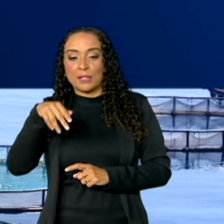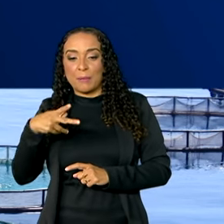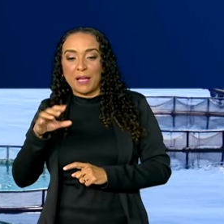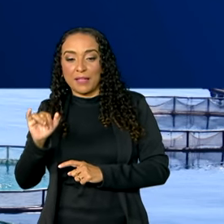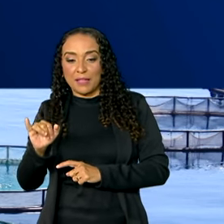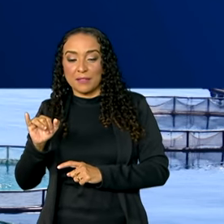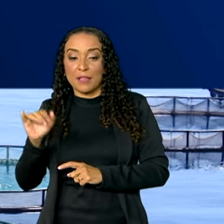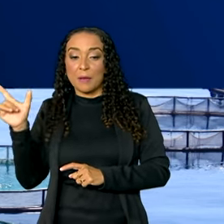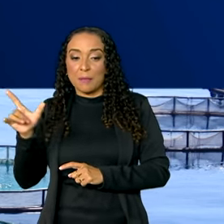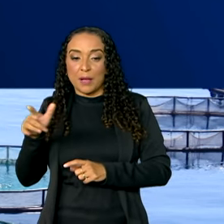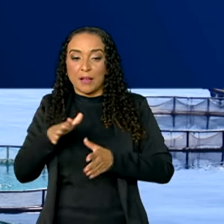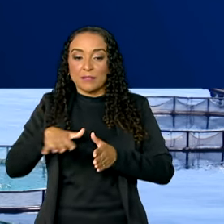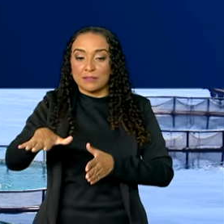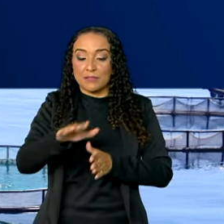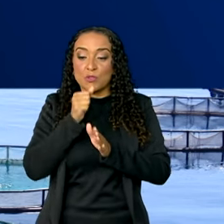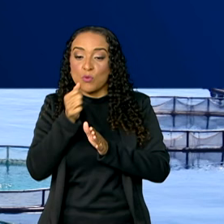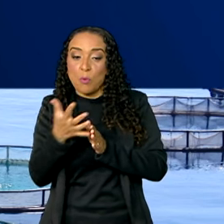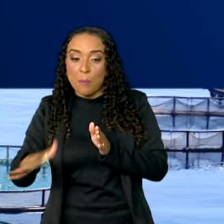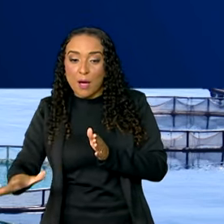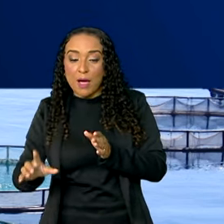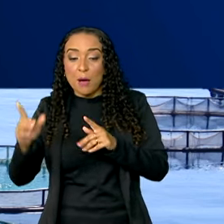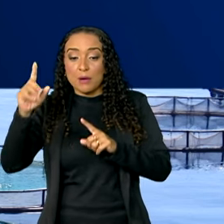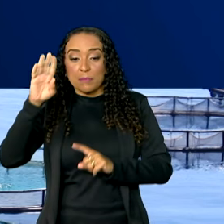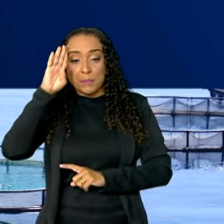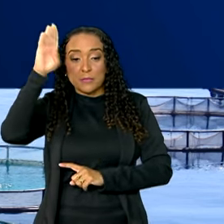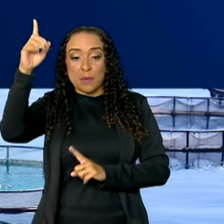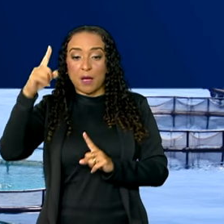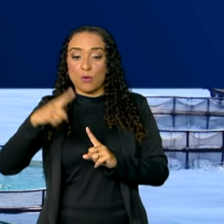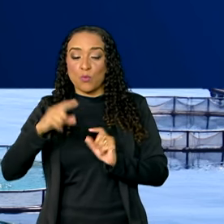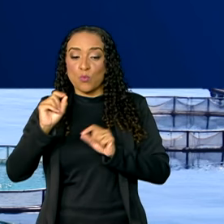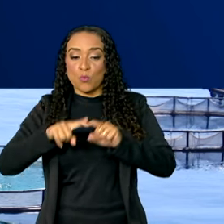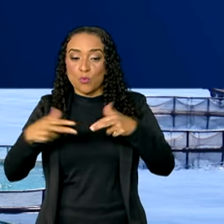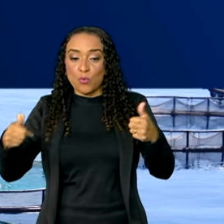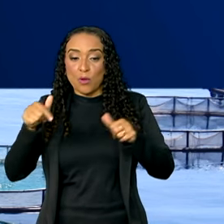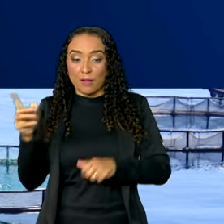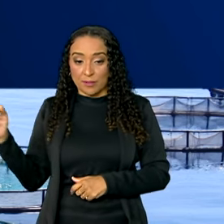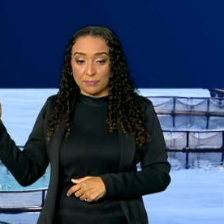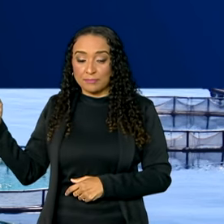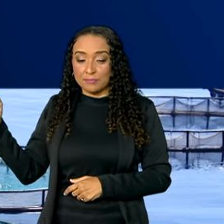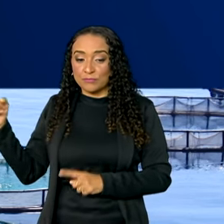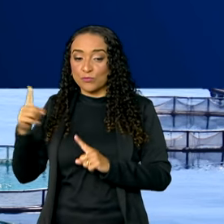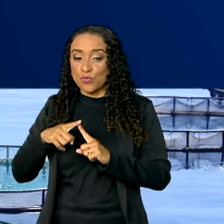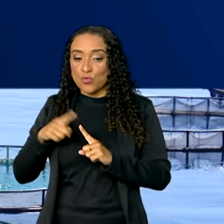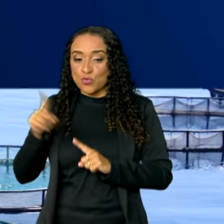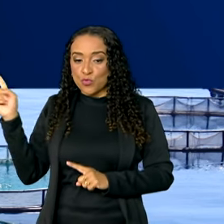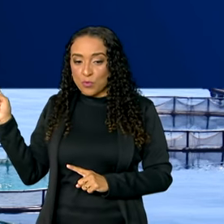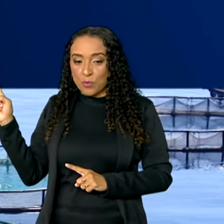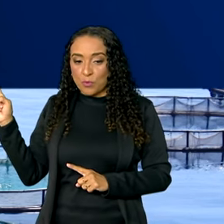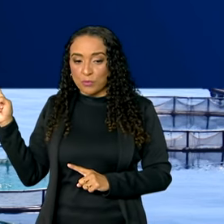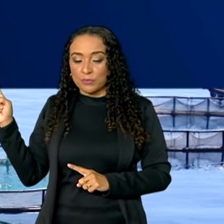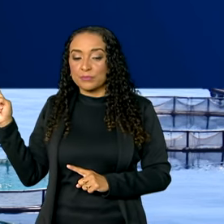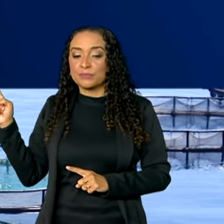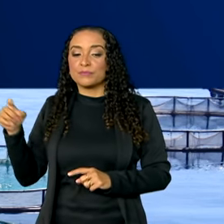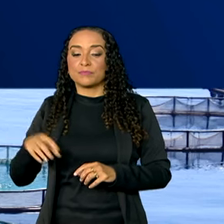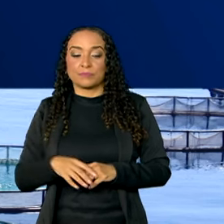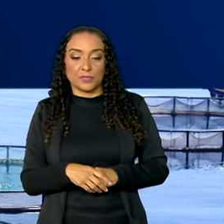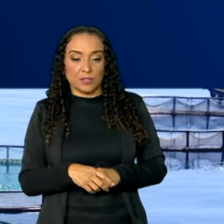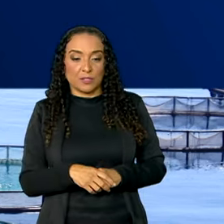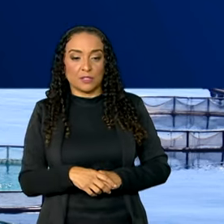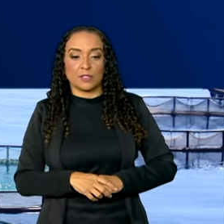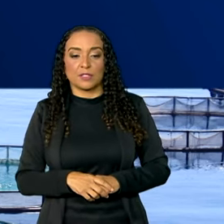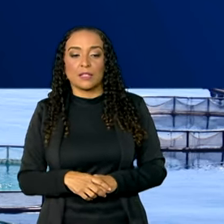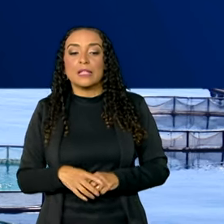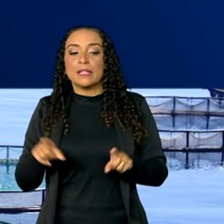aquicultura marítima, os principais produtos são os moluscos bivalves, como ostras, mexilhões e vieiras,